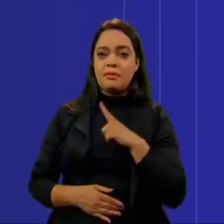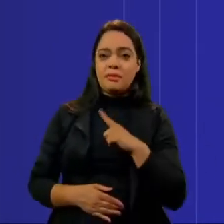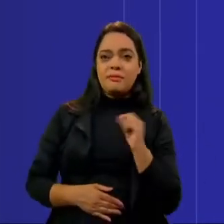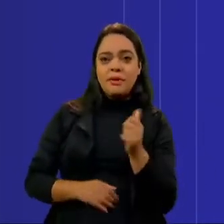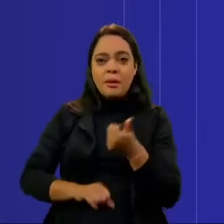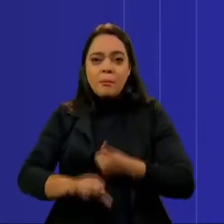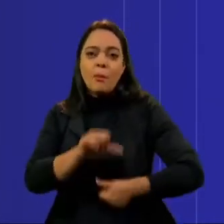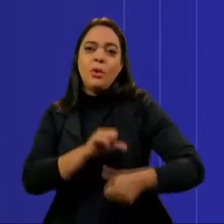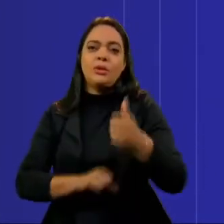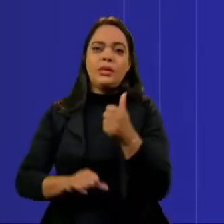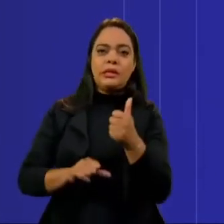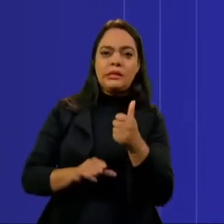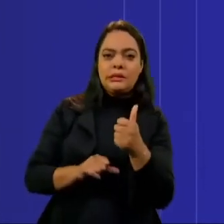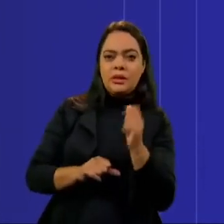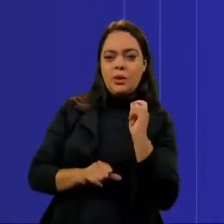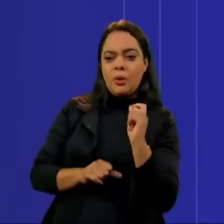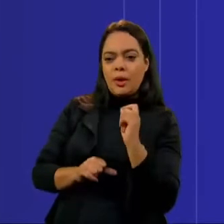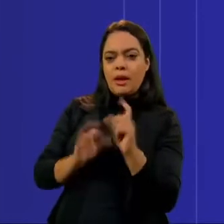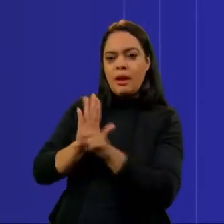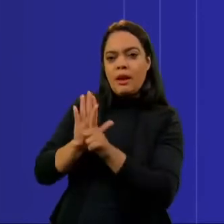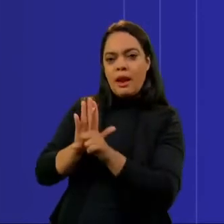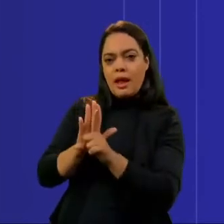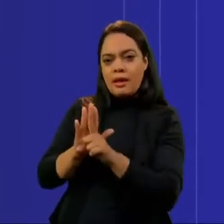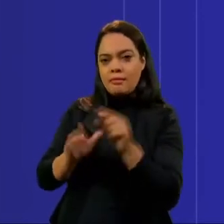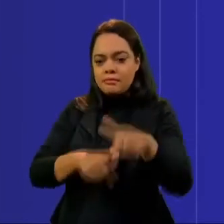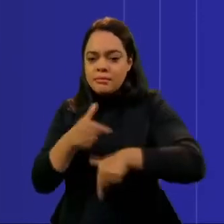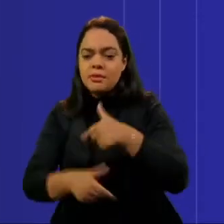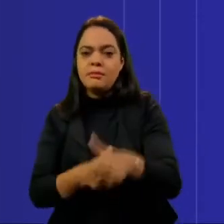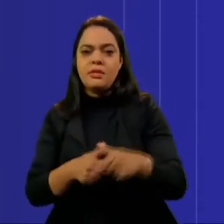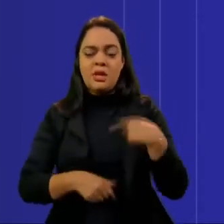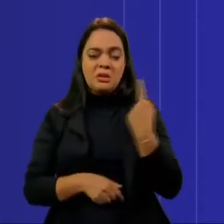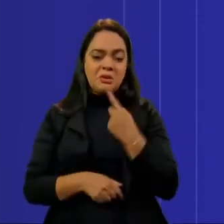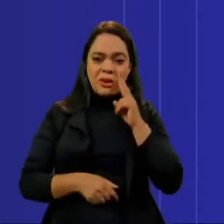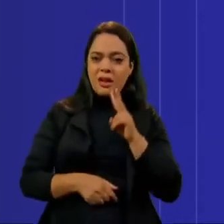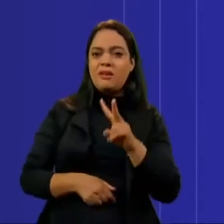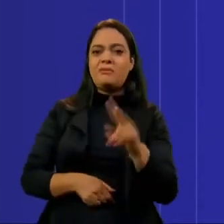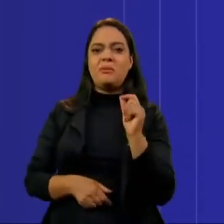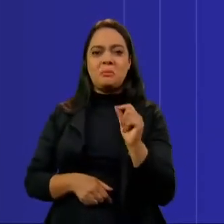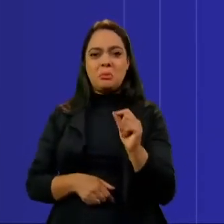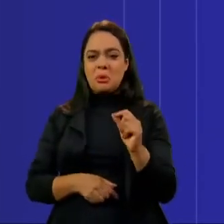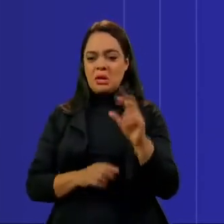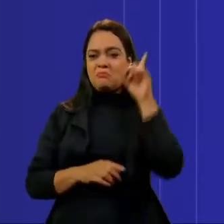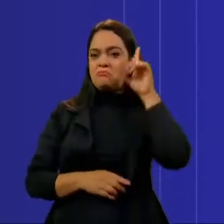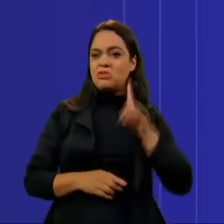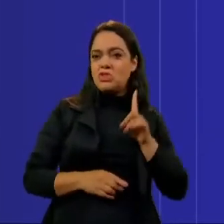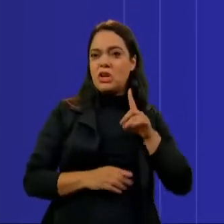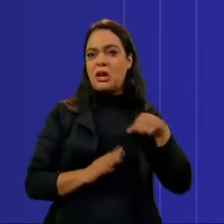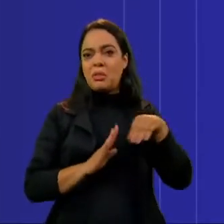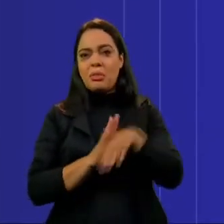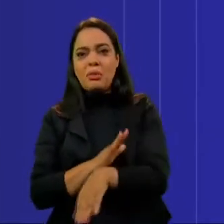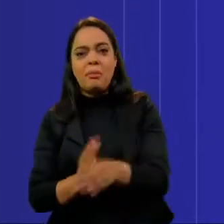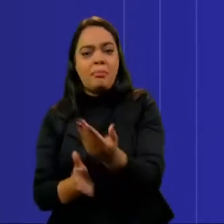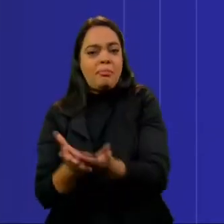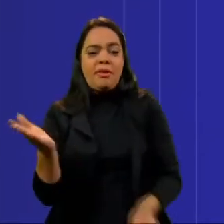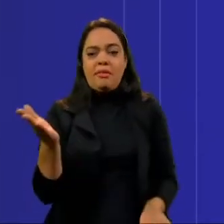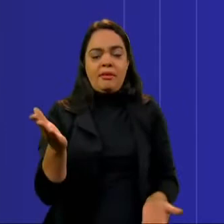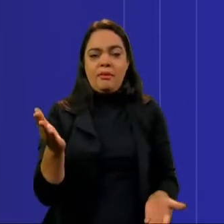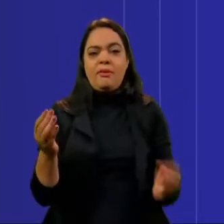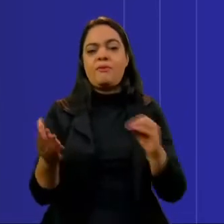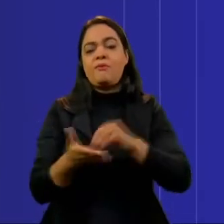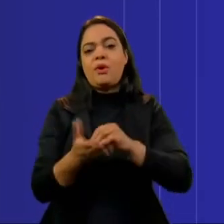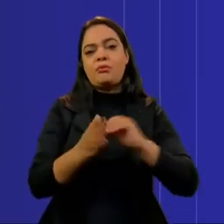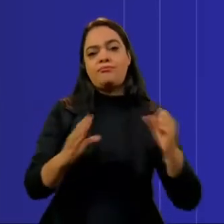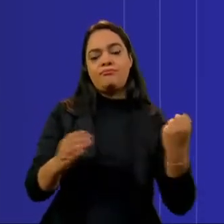governo Temer, temos visto o declínio do trabalho regulamentado de direitos com seguridade, de forma